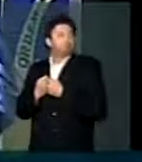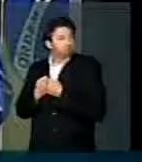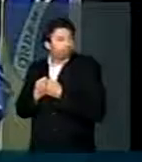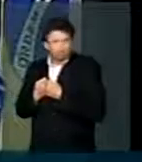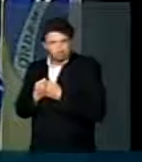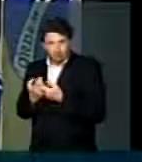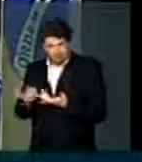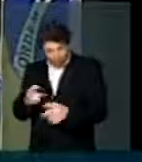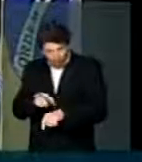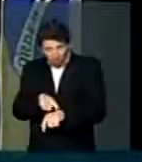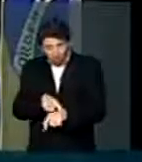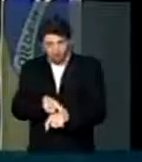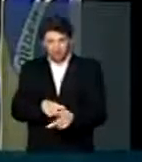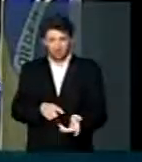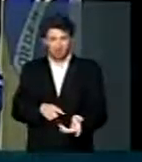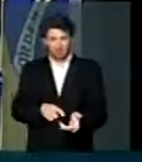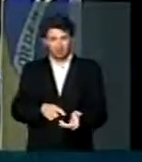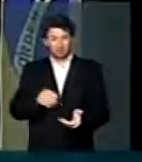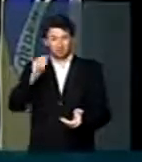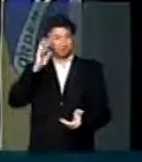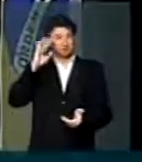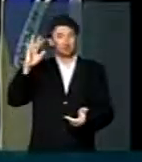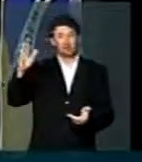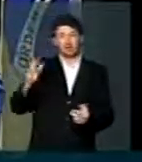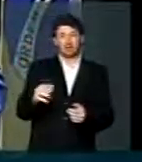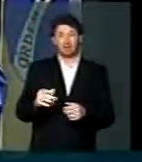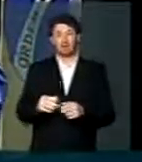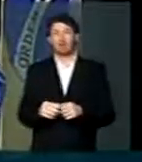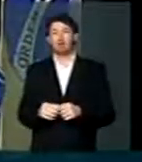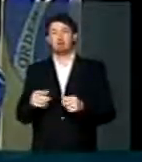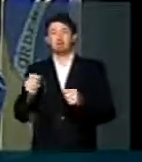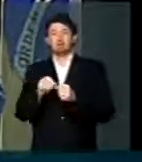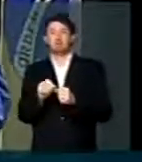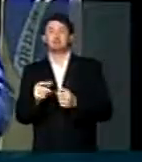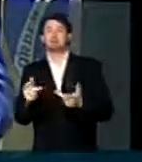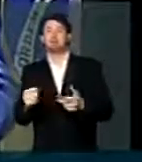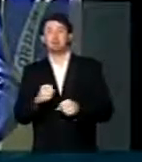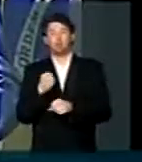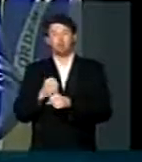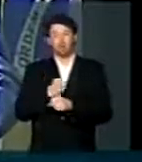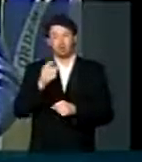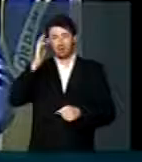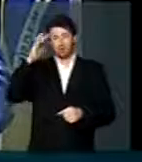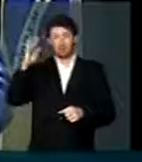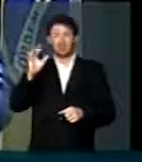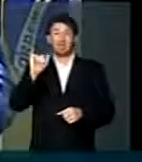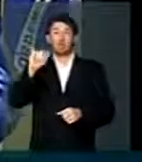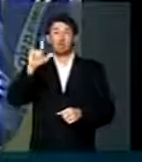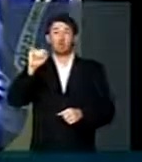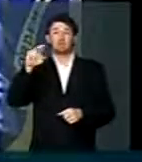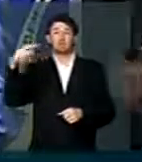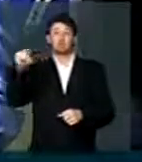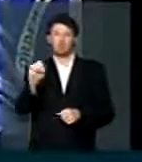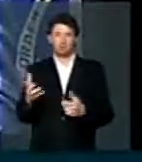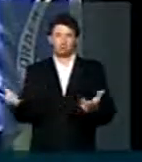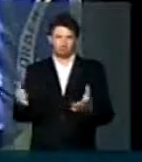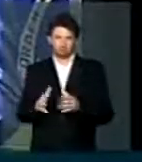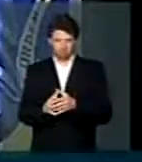quem tem um dinheirinho sadio, honesto, por melhor empresário que